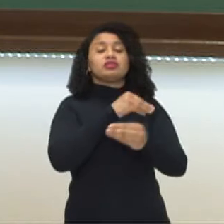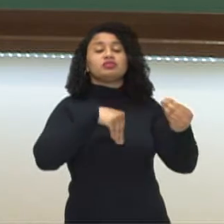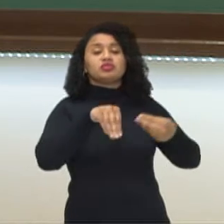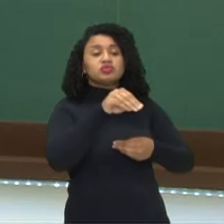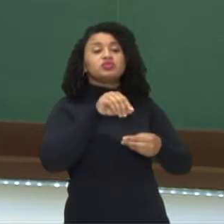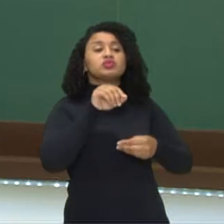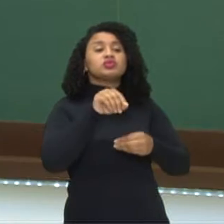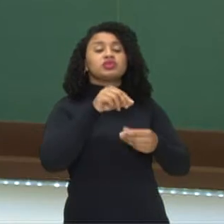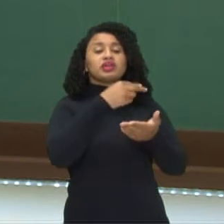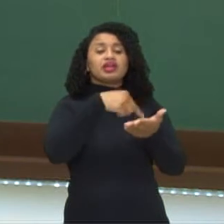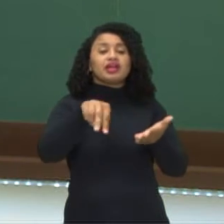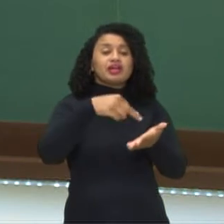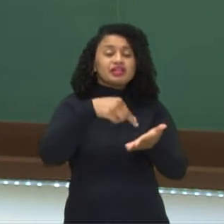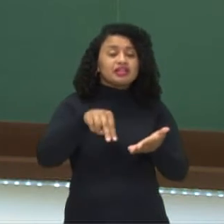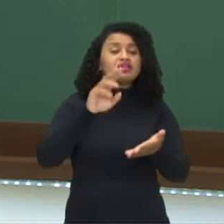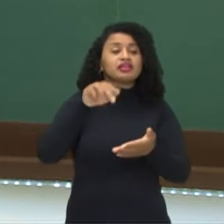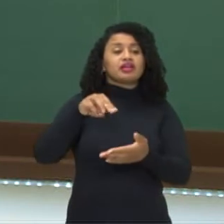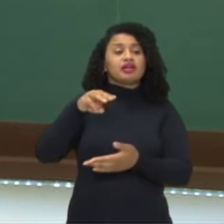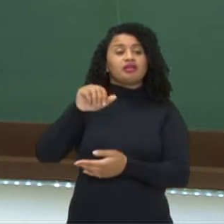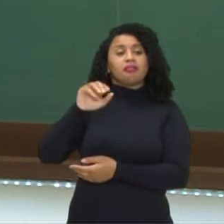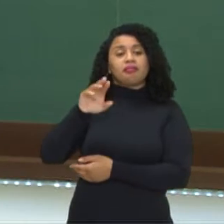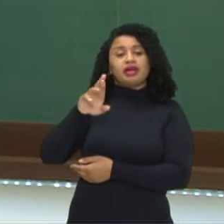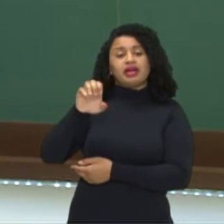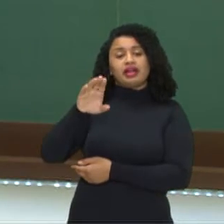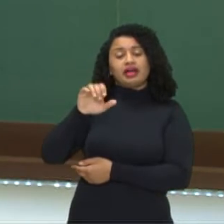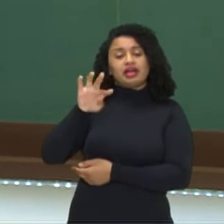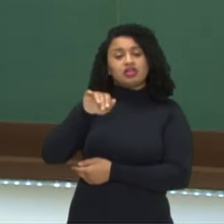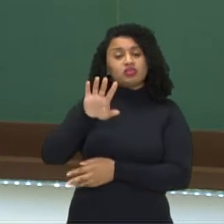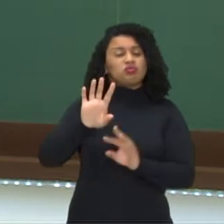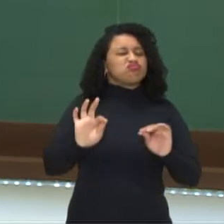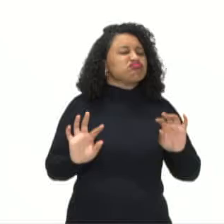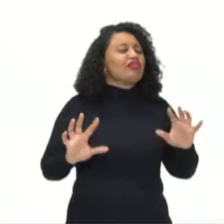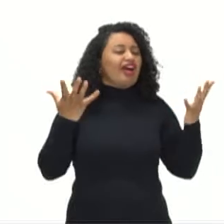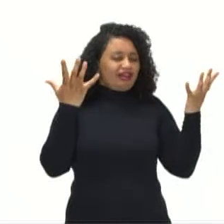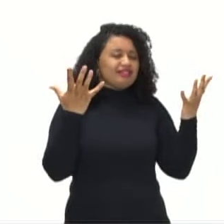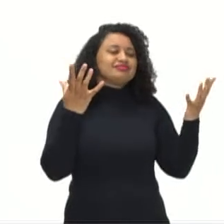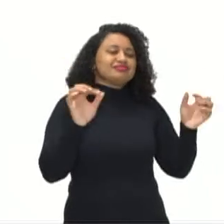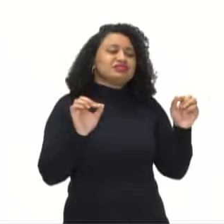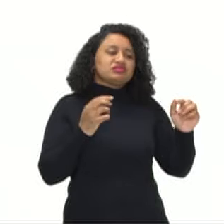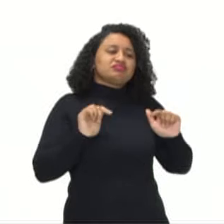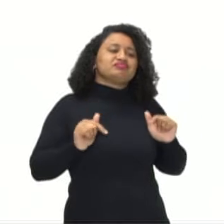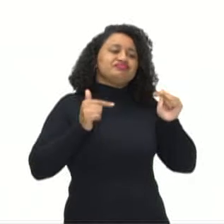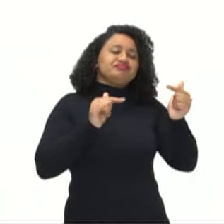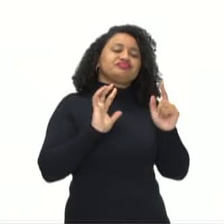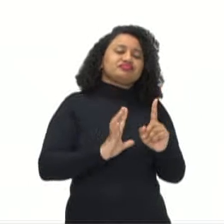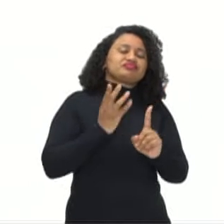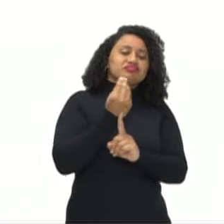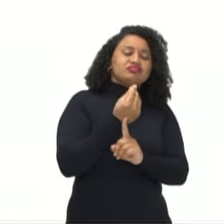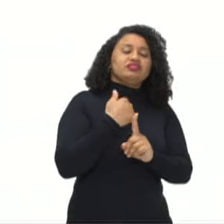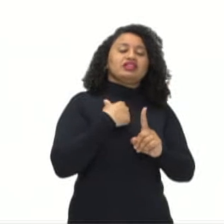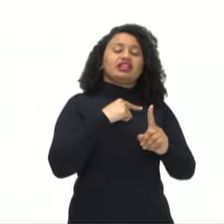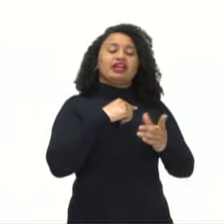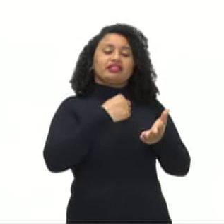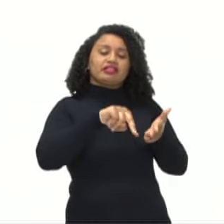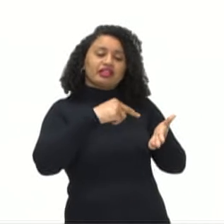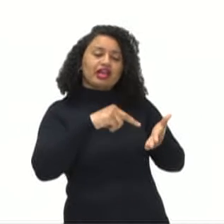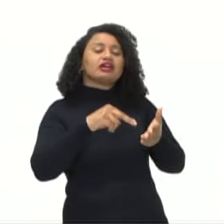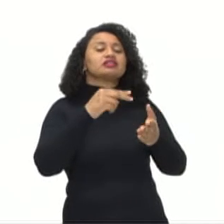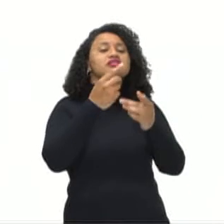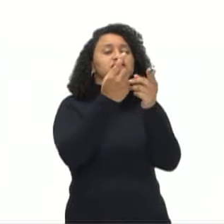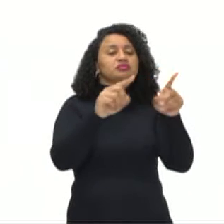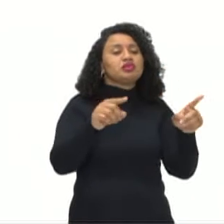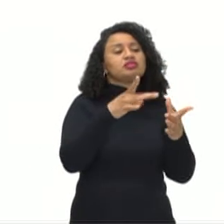a dança aqui, o maracatu, né, essa festa que é o maracatu. Que é uma manifestação artística que mistura dança, música,